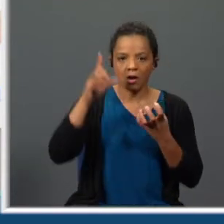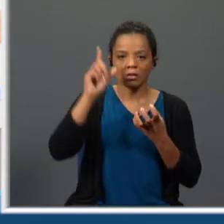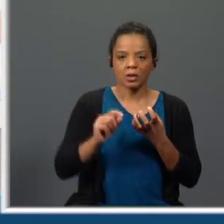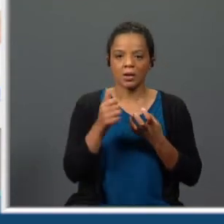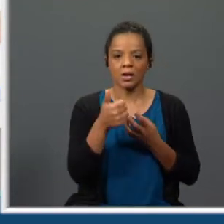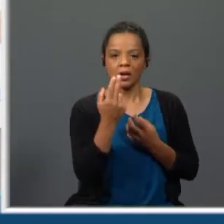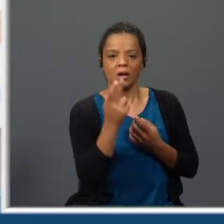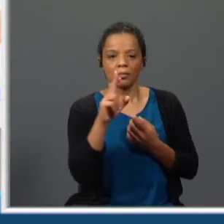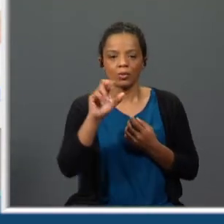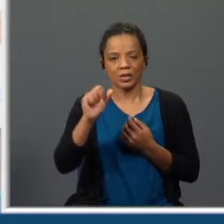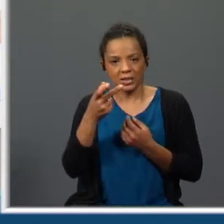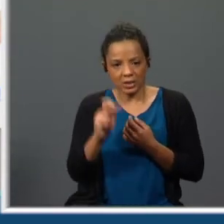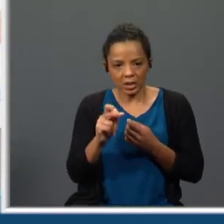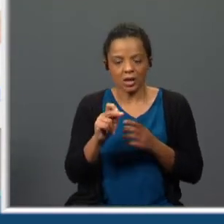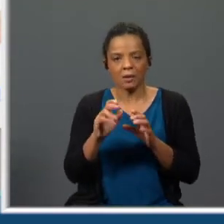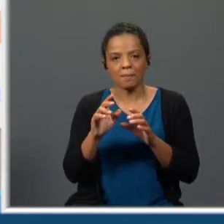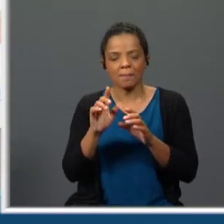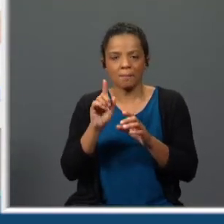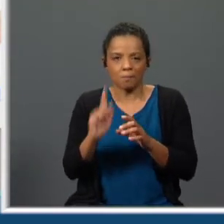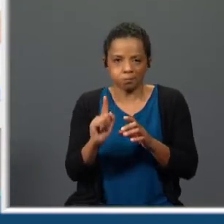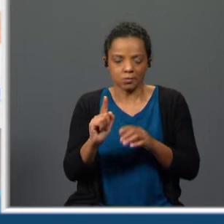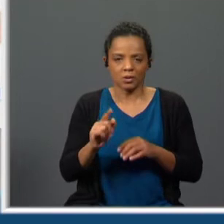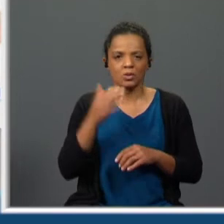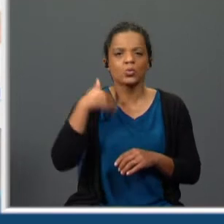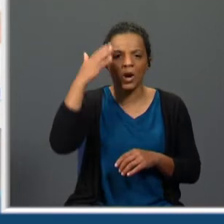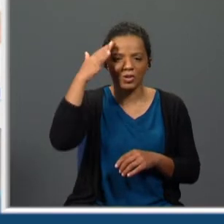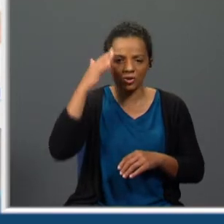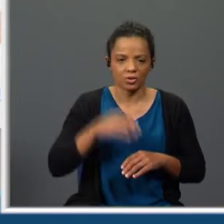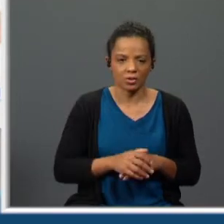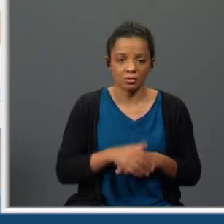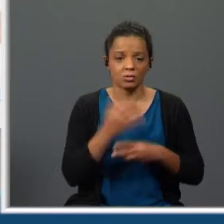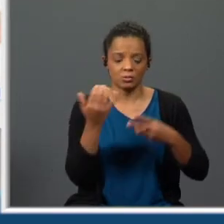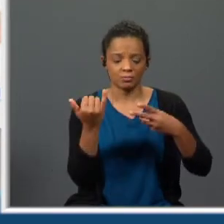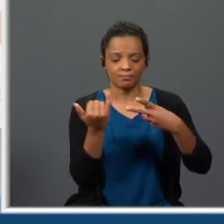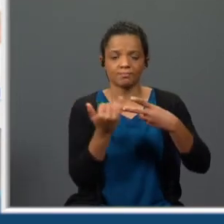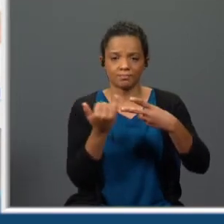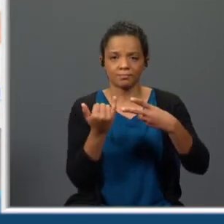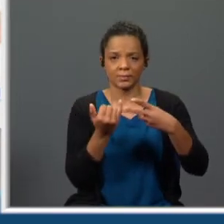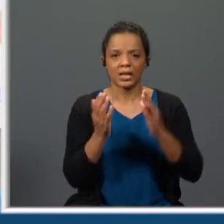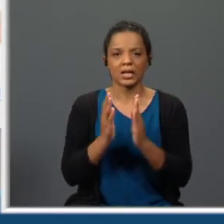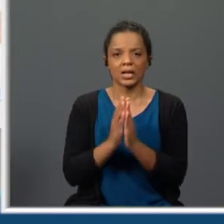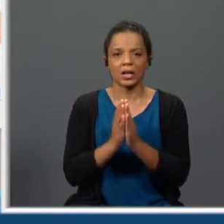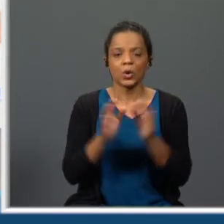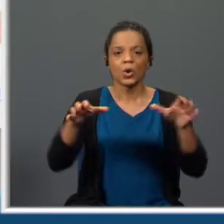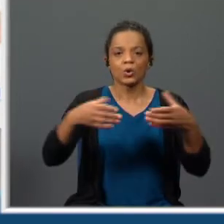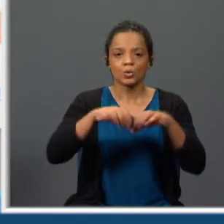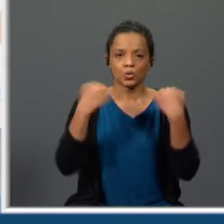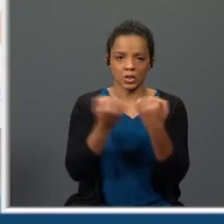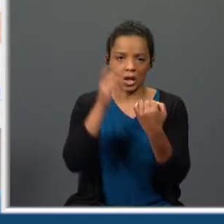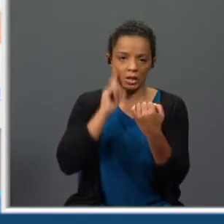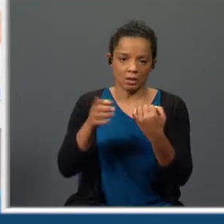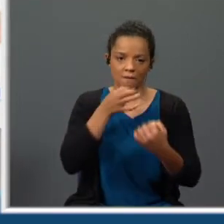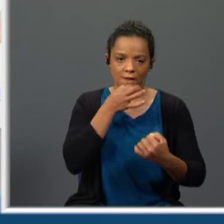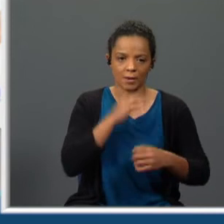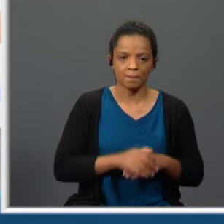burguesia em particular o que é que te parece? claro que é o clero não é? é o grupo social que ela menciona